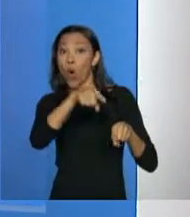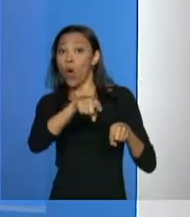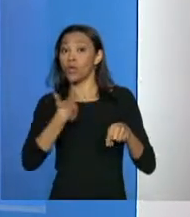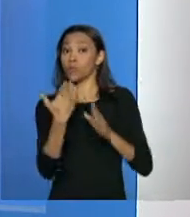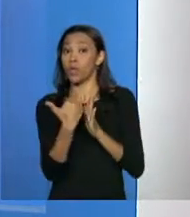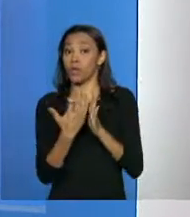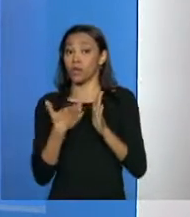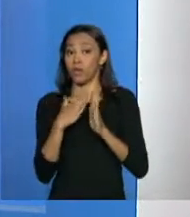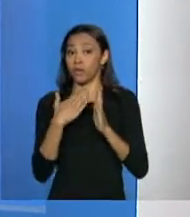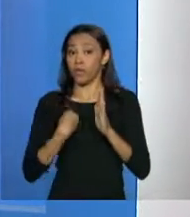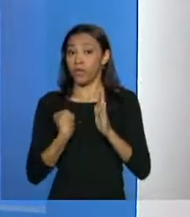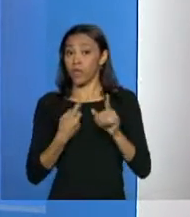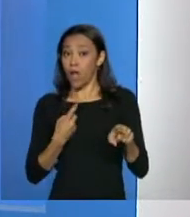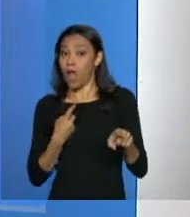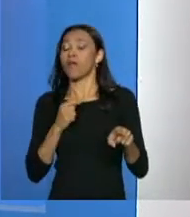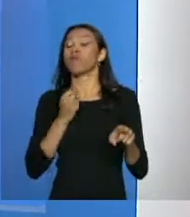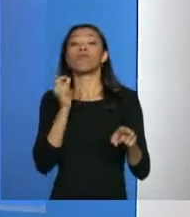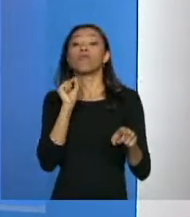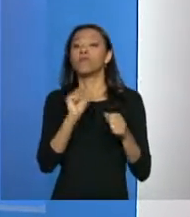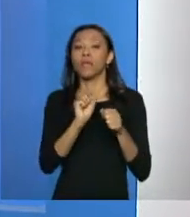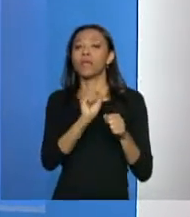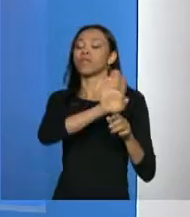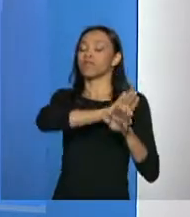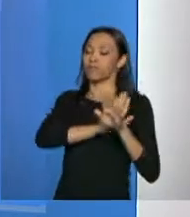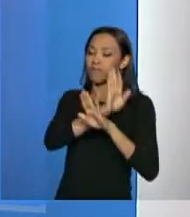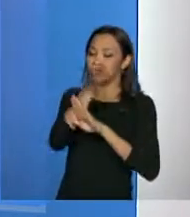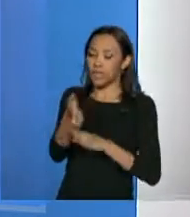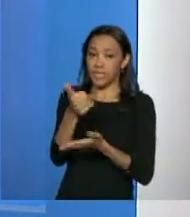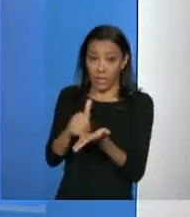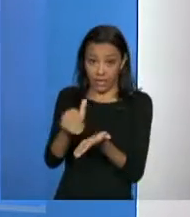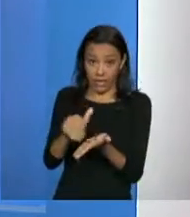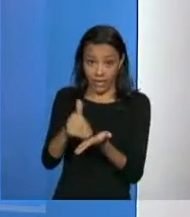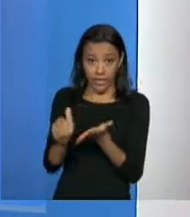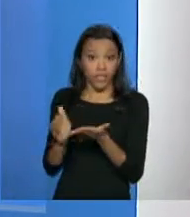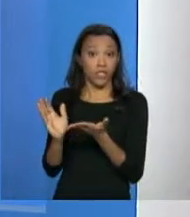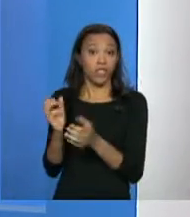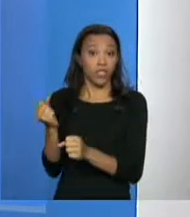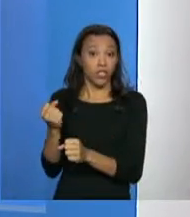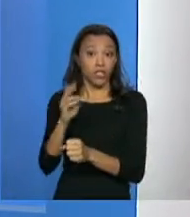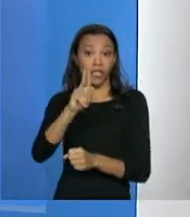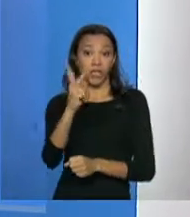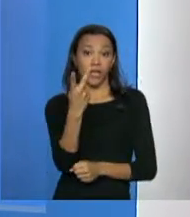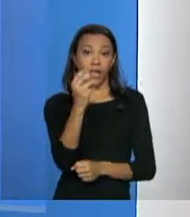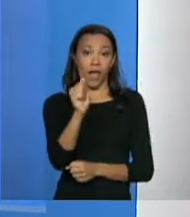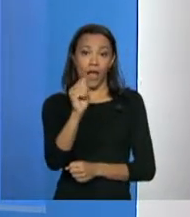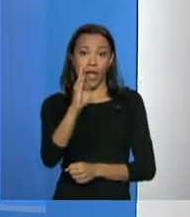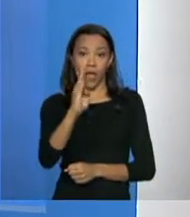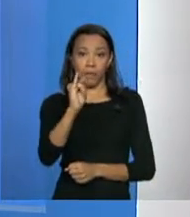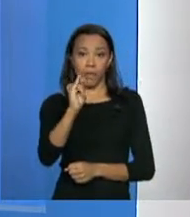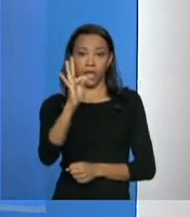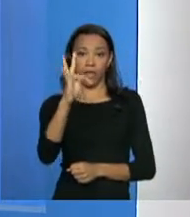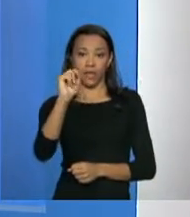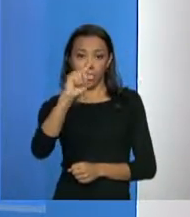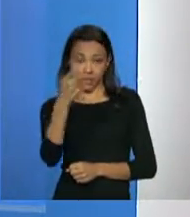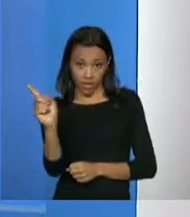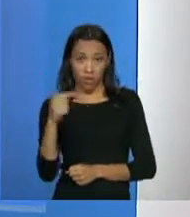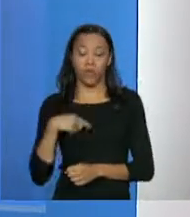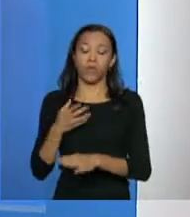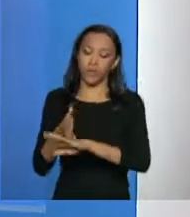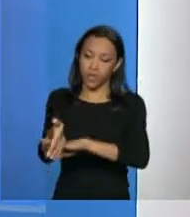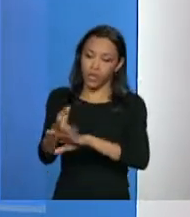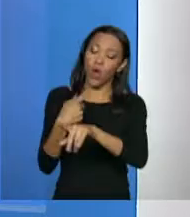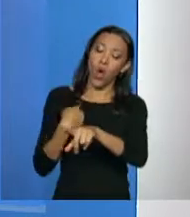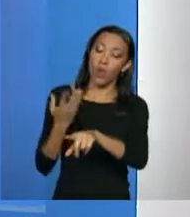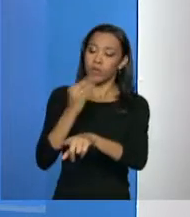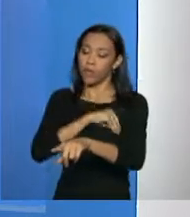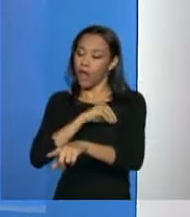a gente tem que ir na Secretaria de Habitação daquele município. A gente vai lá na Secretaria, tem sempre uma portinha do Minha Casa Minha Vida, vai lá, fala, olha, nossa renda